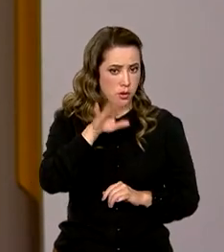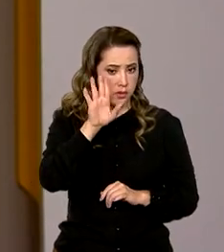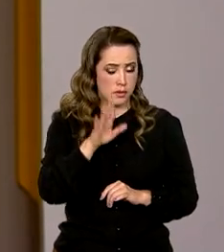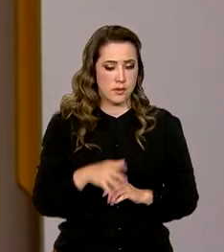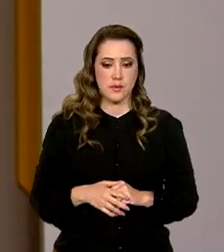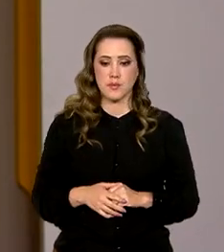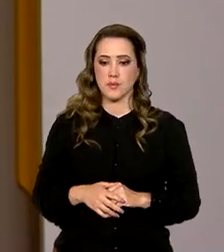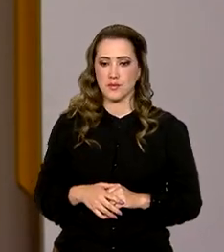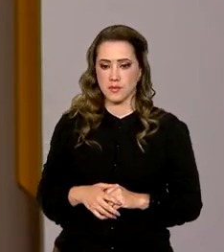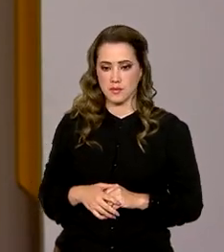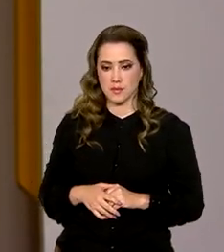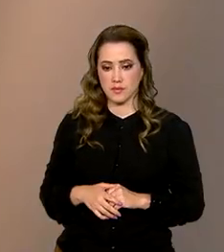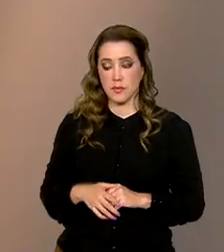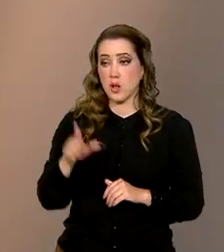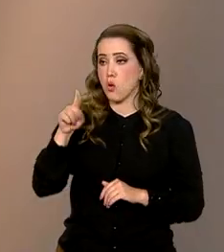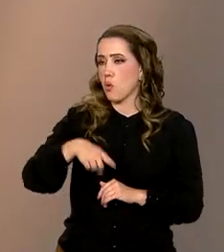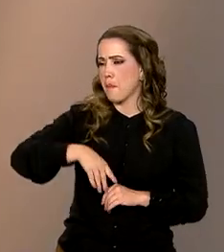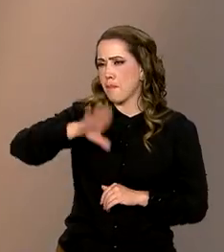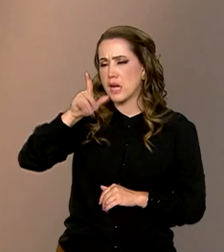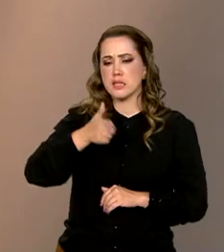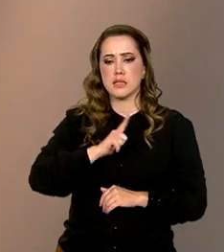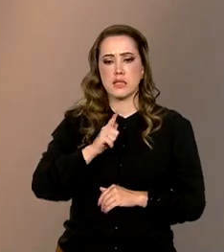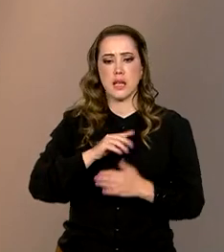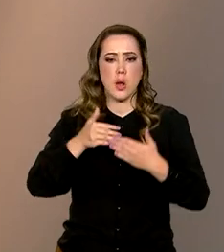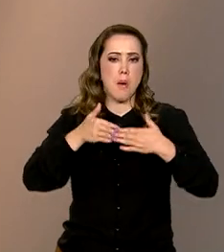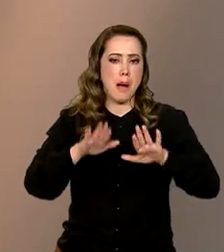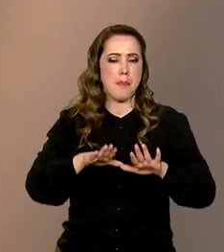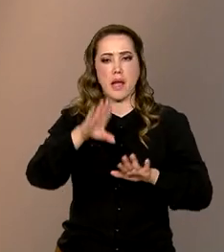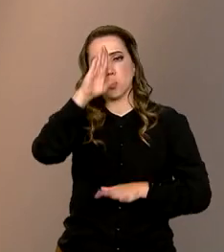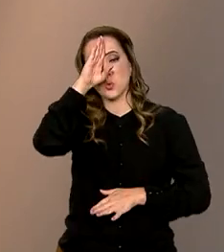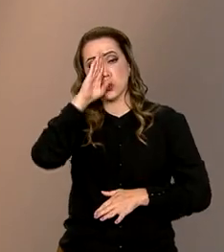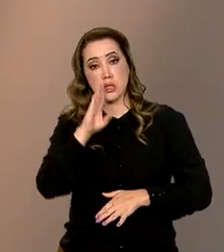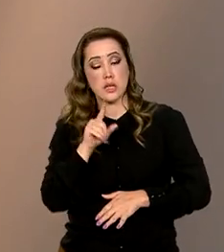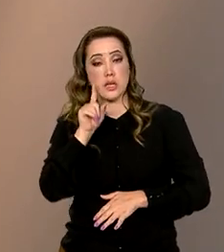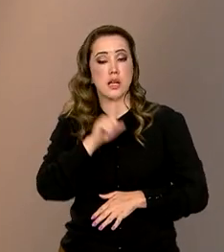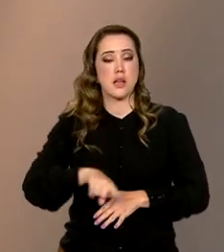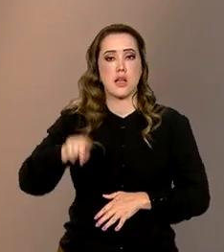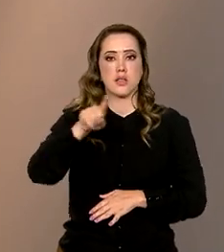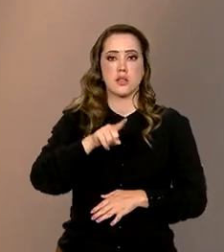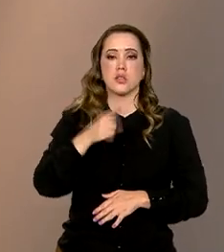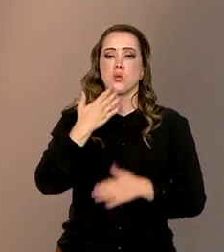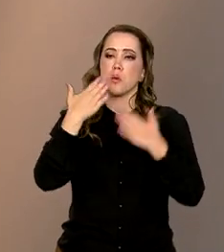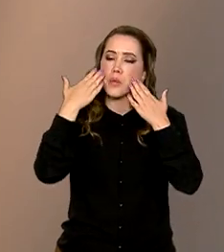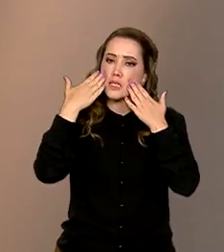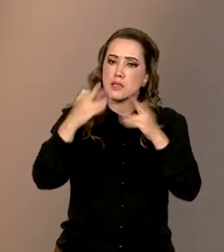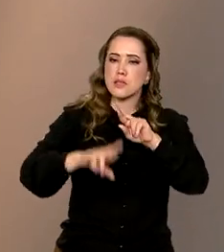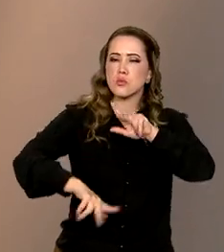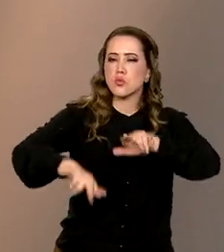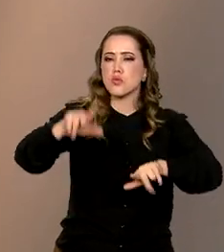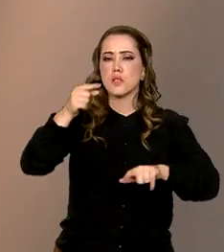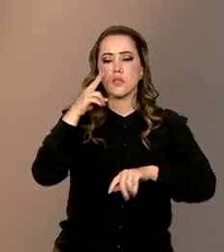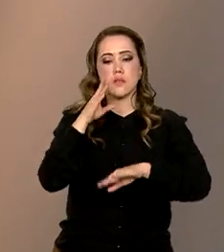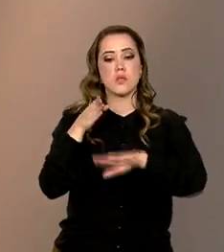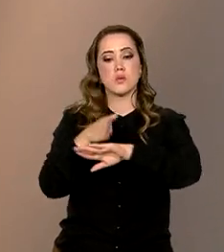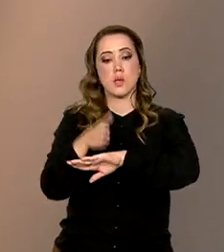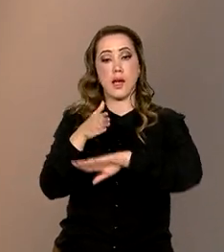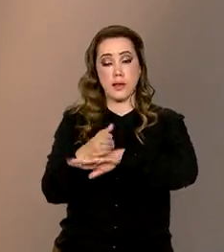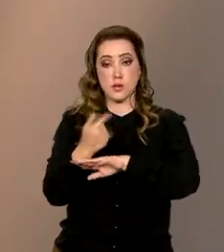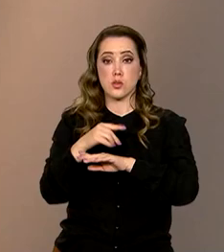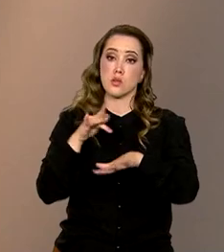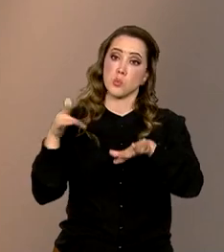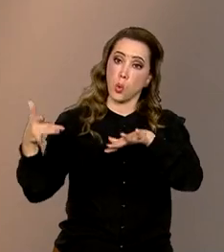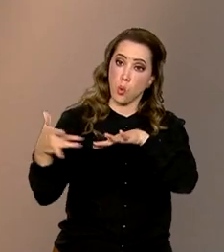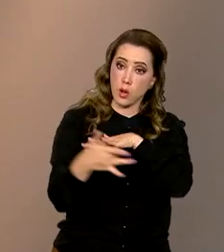oferecer atividades prevalece é museu aberto, gratuito, com uma programação muito variada, é só entrar no nosso site, nas redes